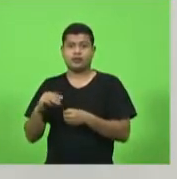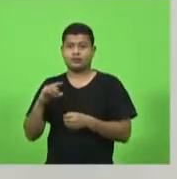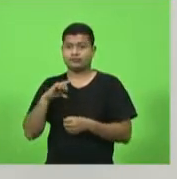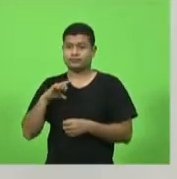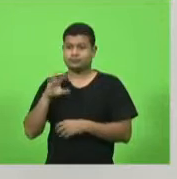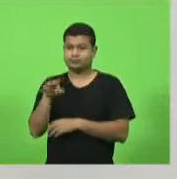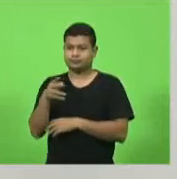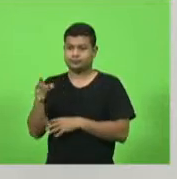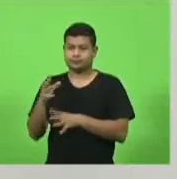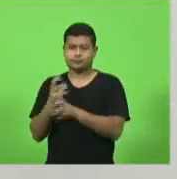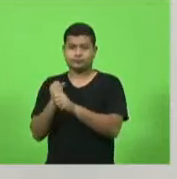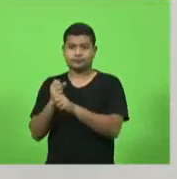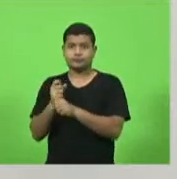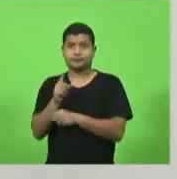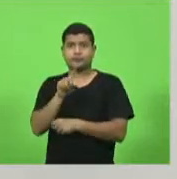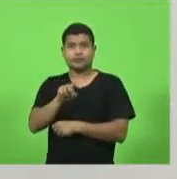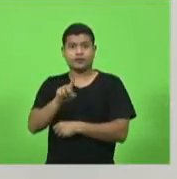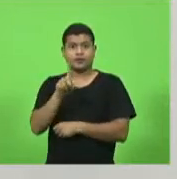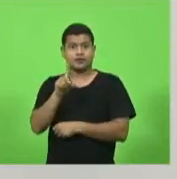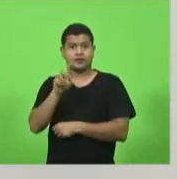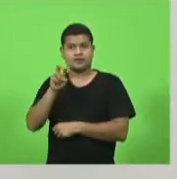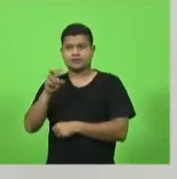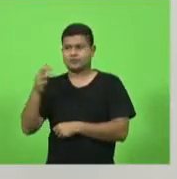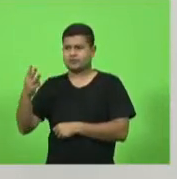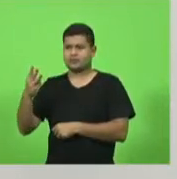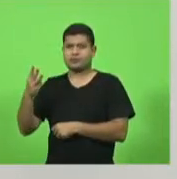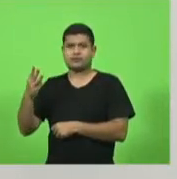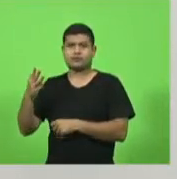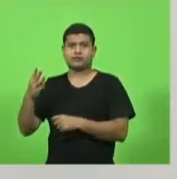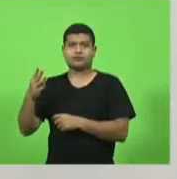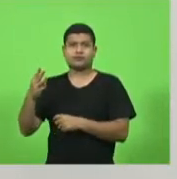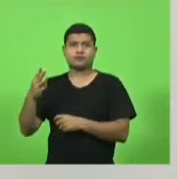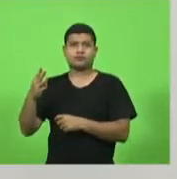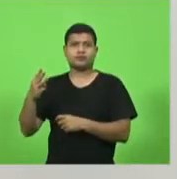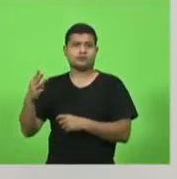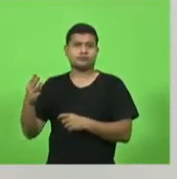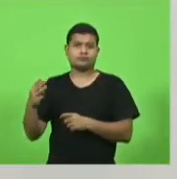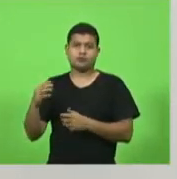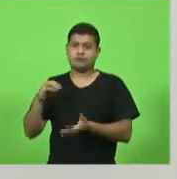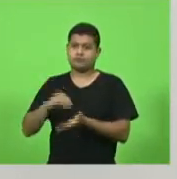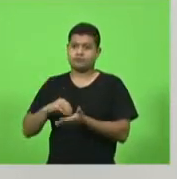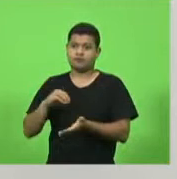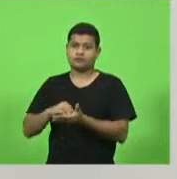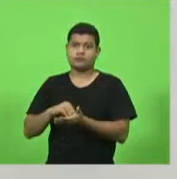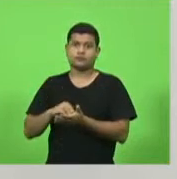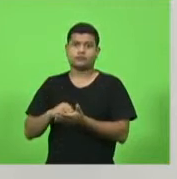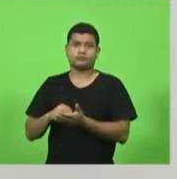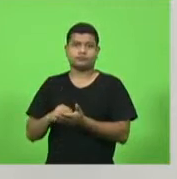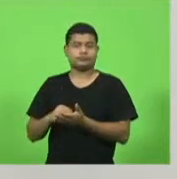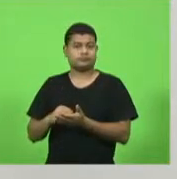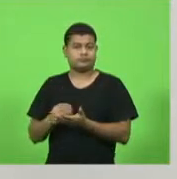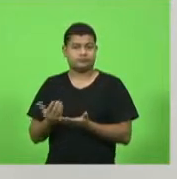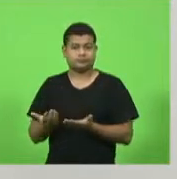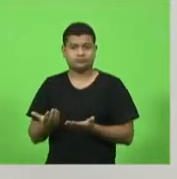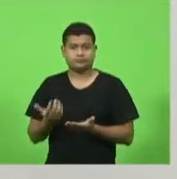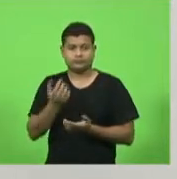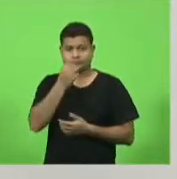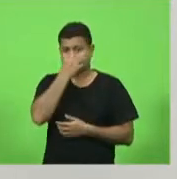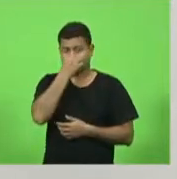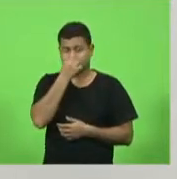a já fala que 153 não foram contemplados. tudo bem, gente